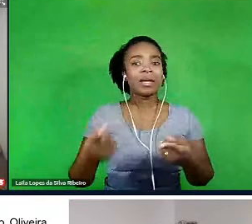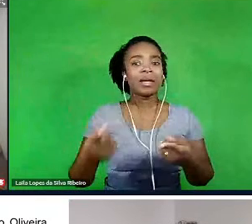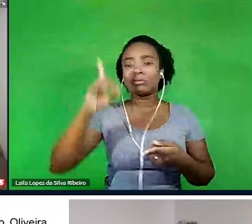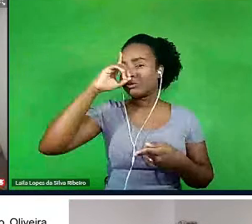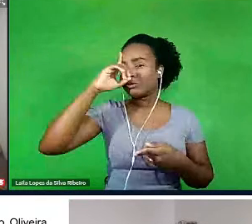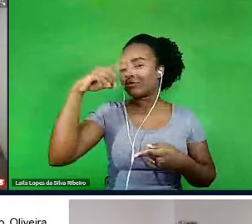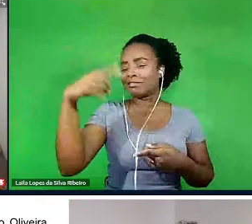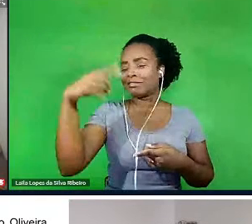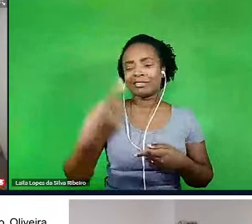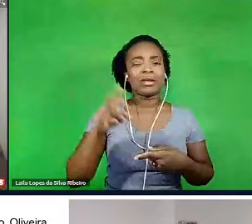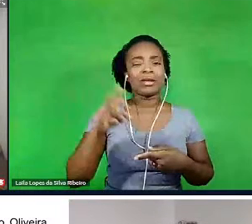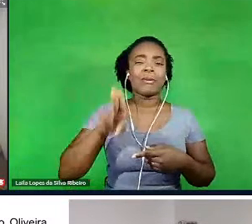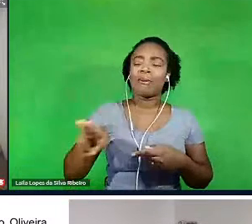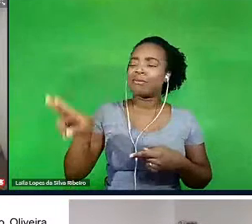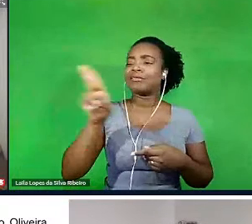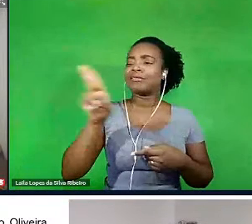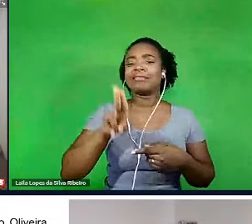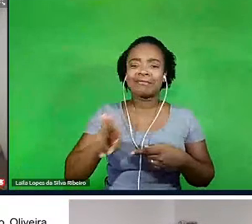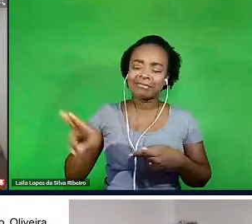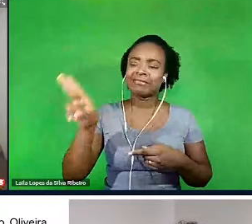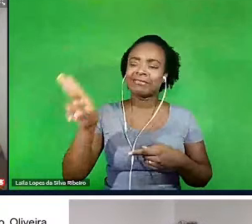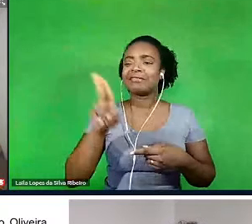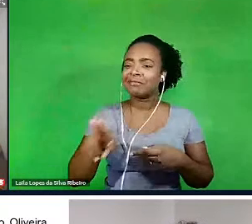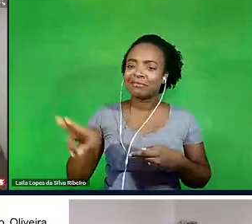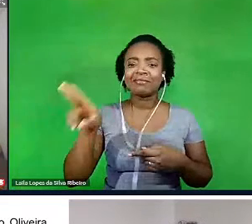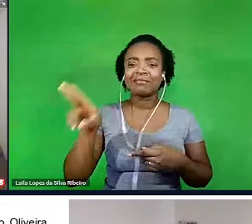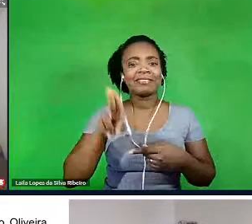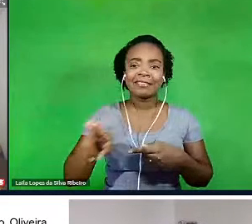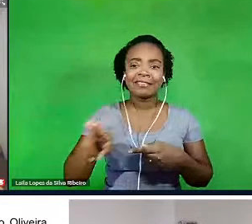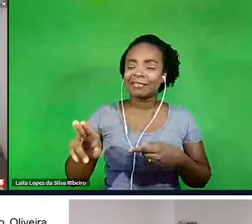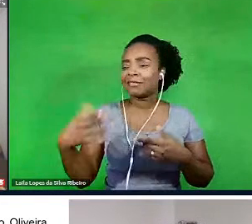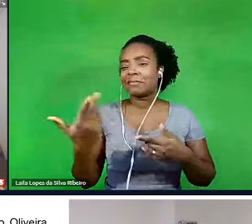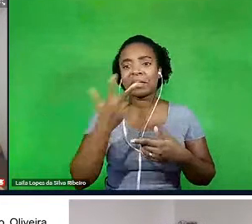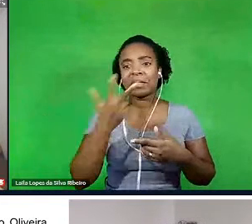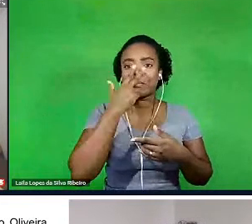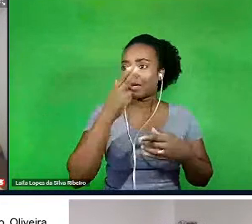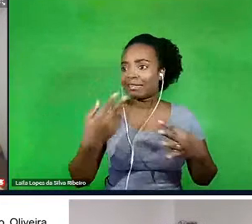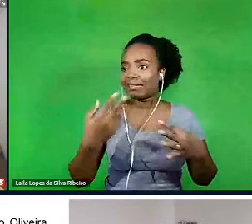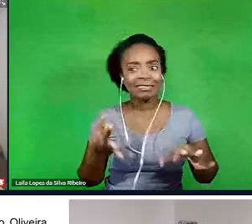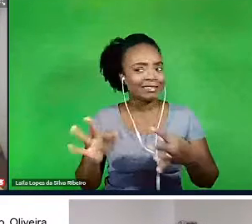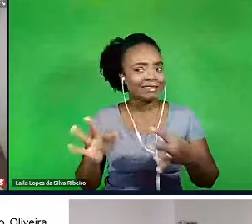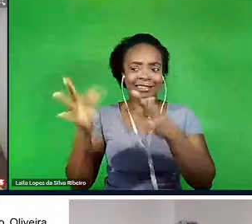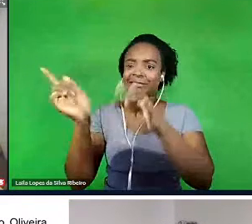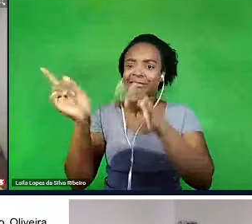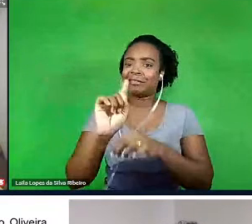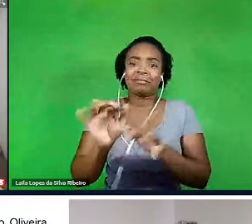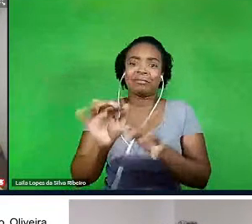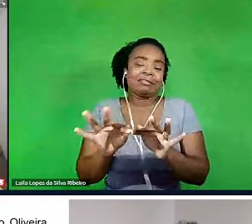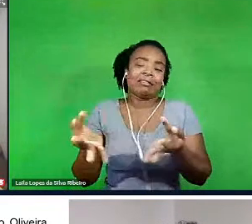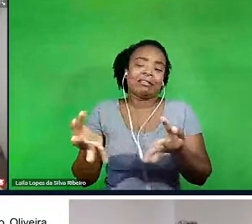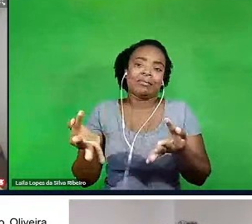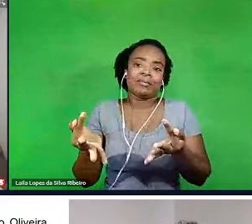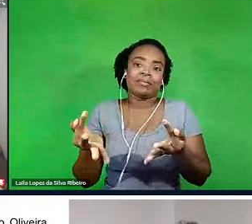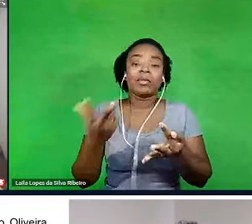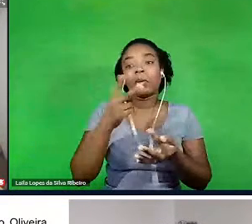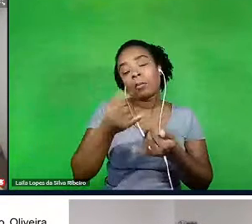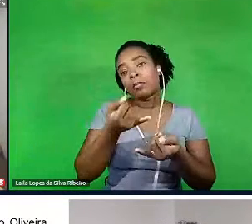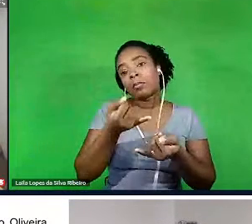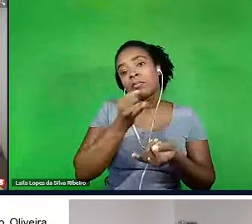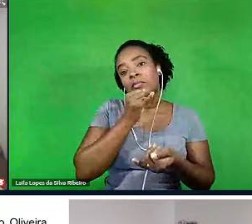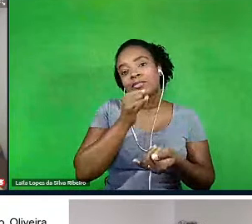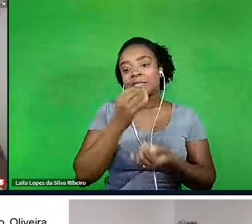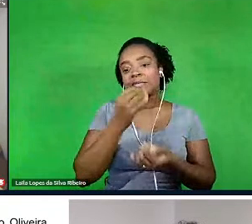a dia que a gente passa como se elas não fossem tecnologias. O fogo, a roda,